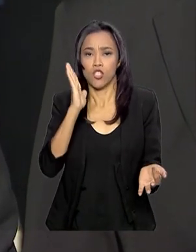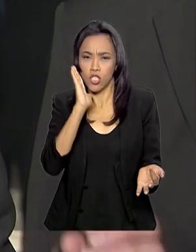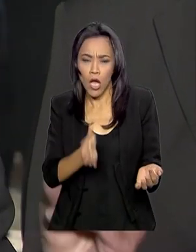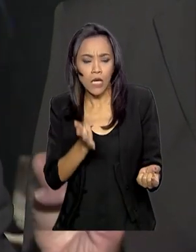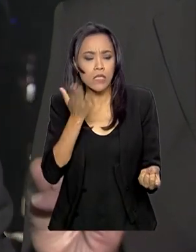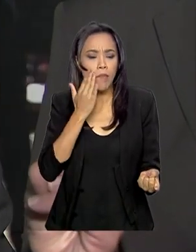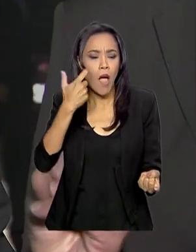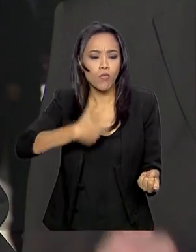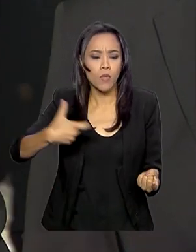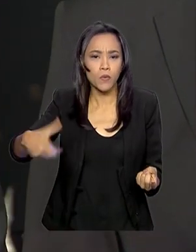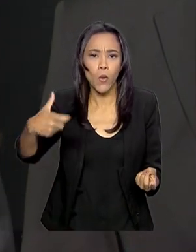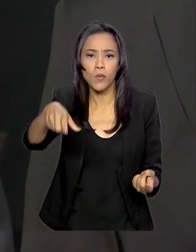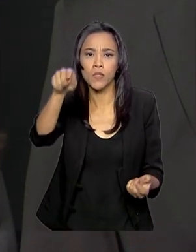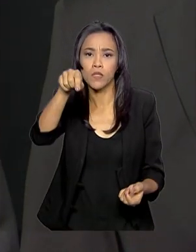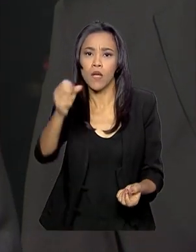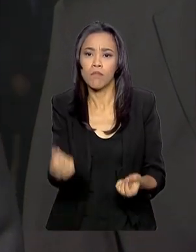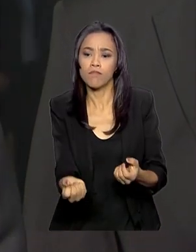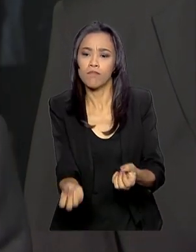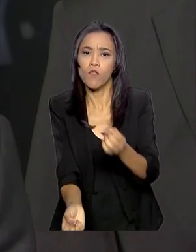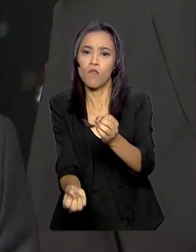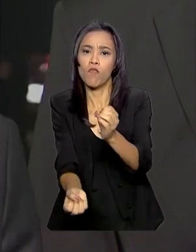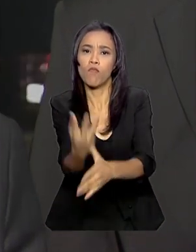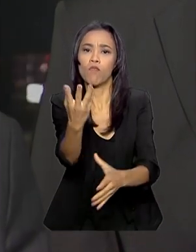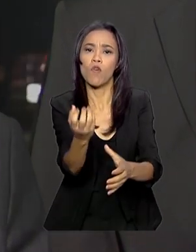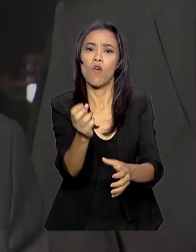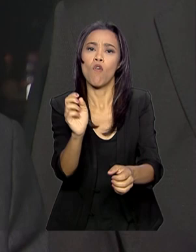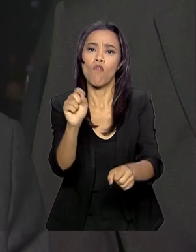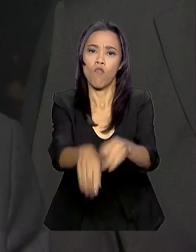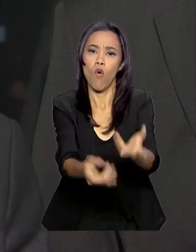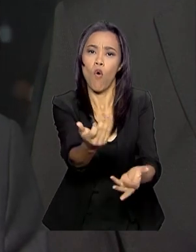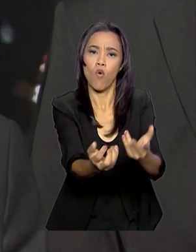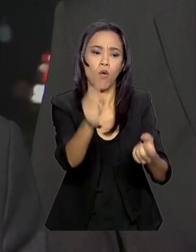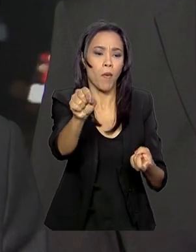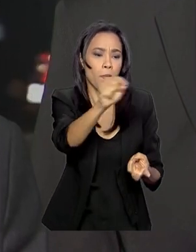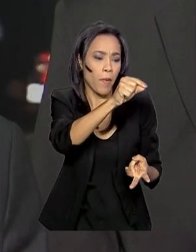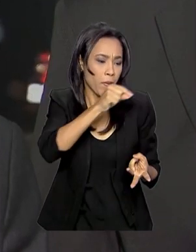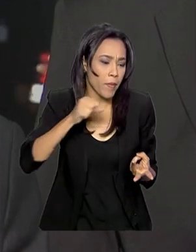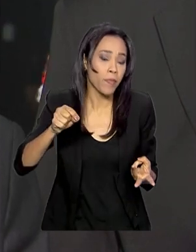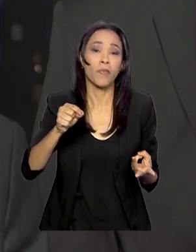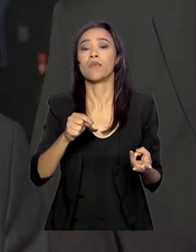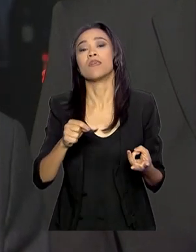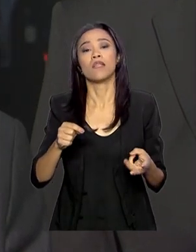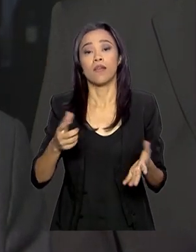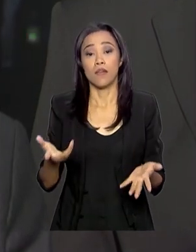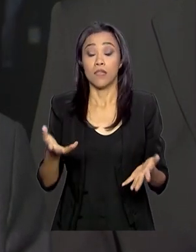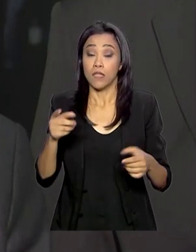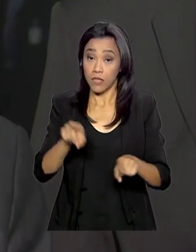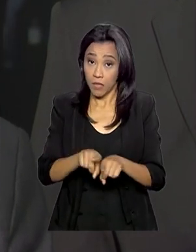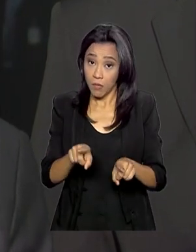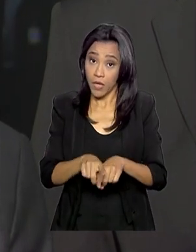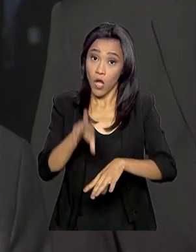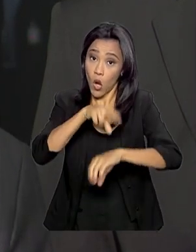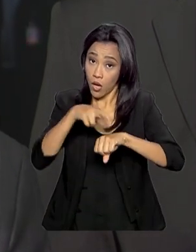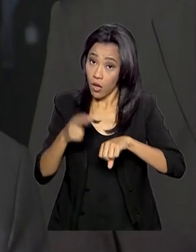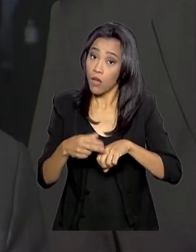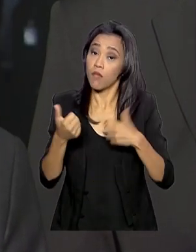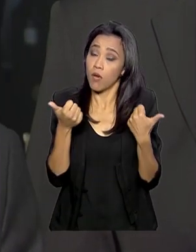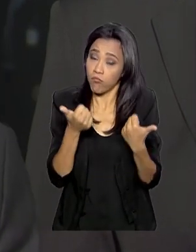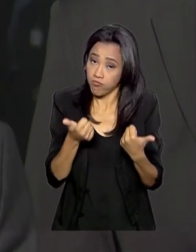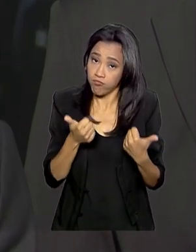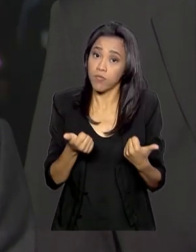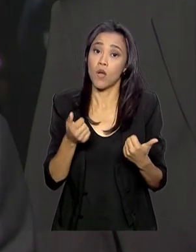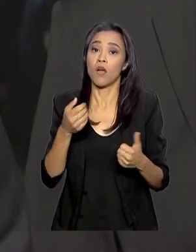incêndio, estão diminuindo. O estado do Amazônia, a situação boa, né? Roraima também,